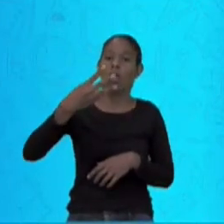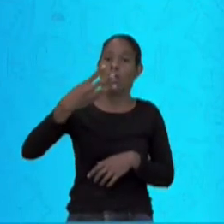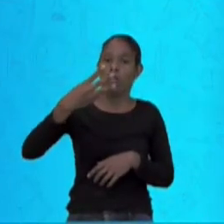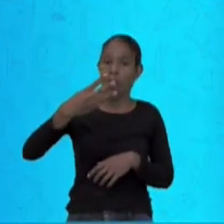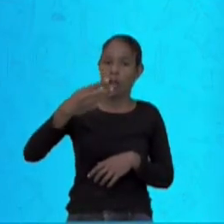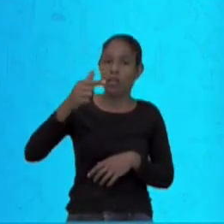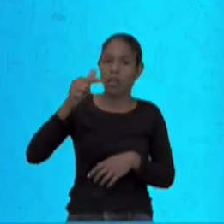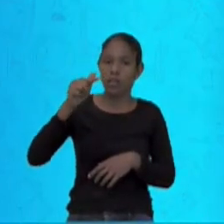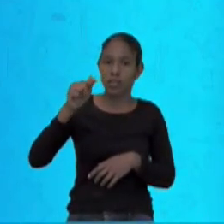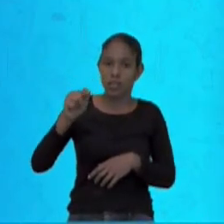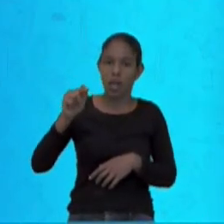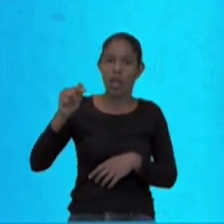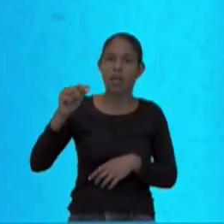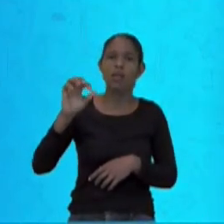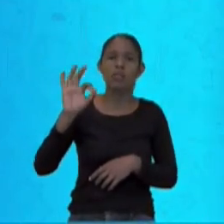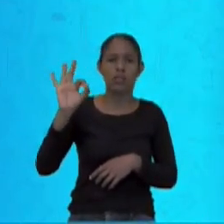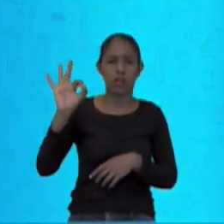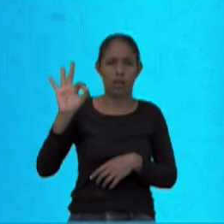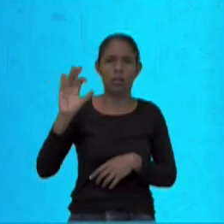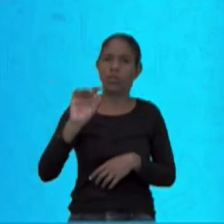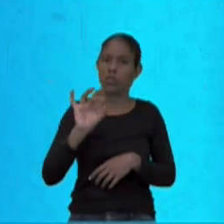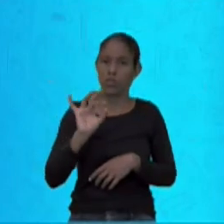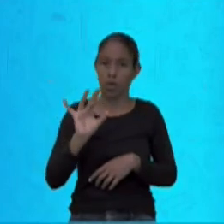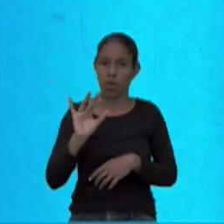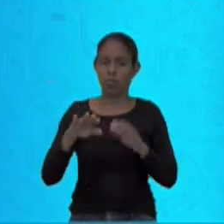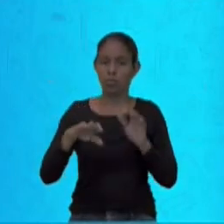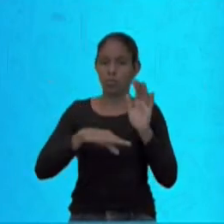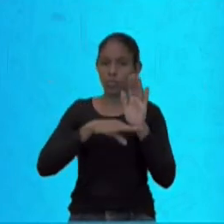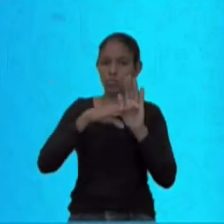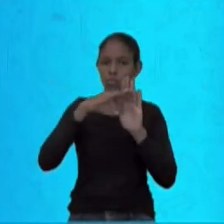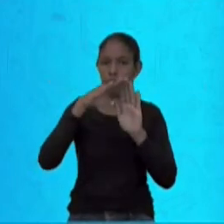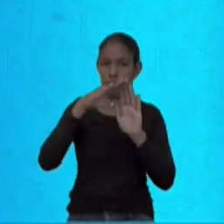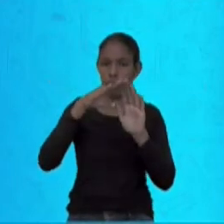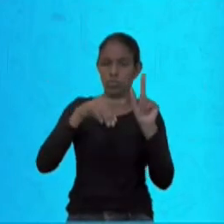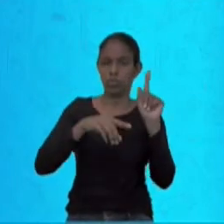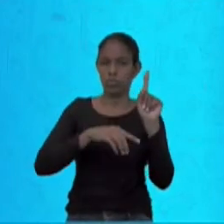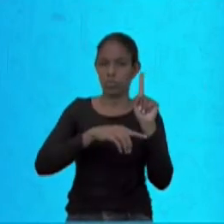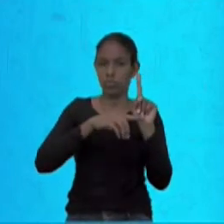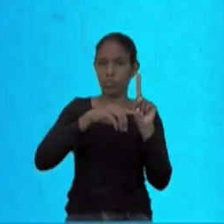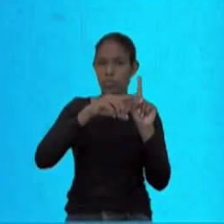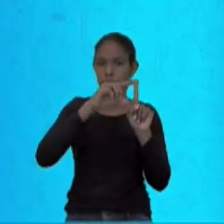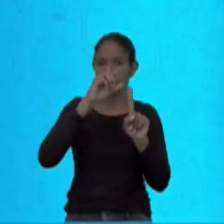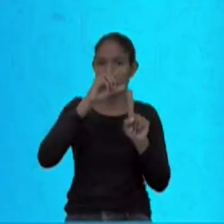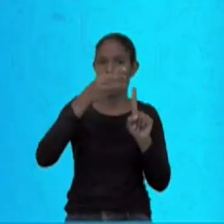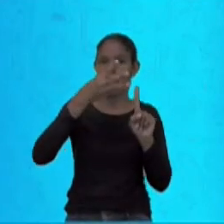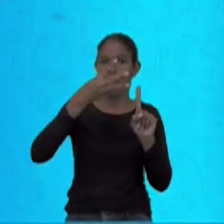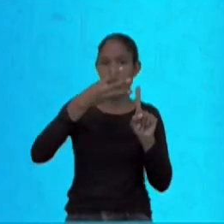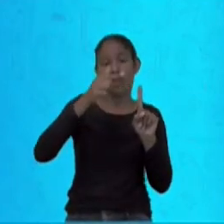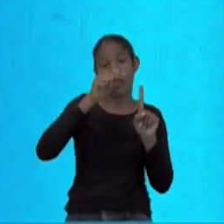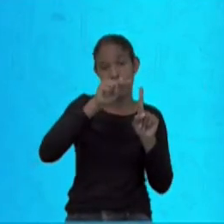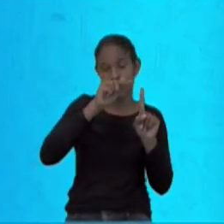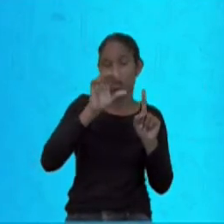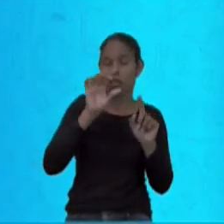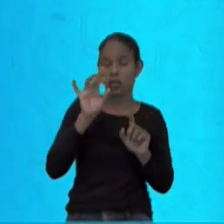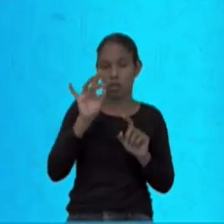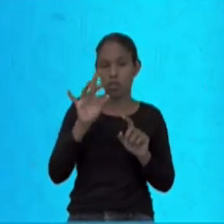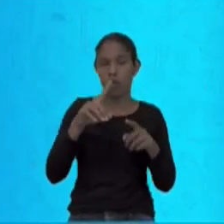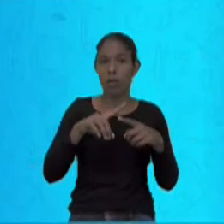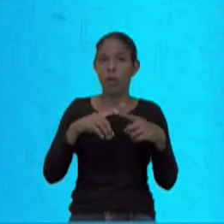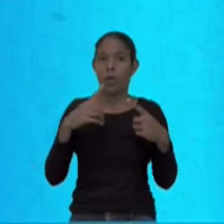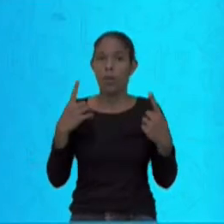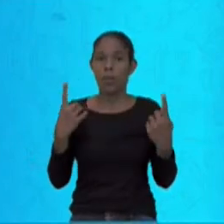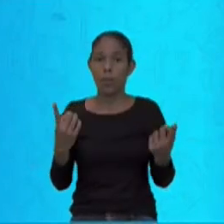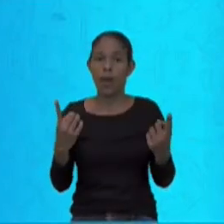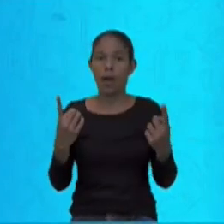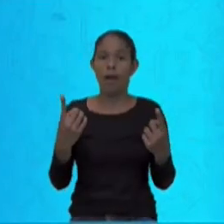ou viral com 39 a 40. Então aí você já começa a descartar um pouquinho de um processo gripal comum e começa